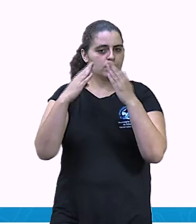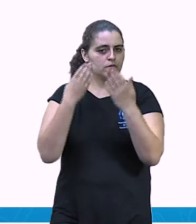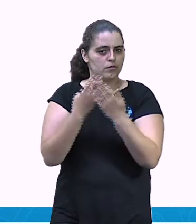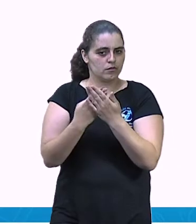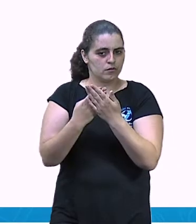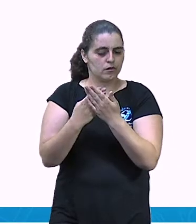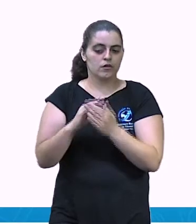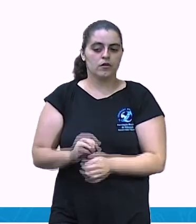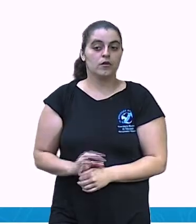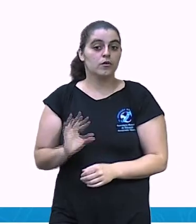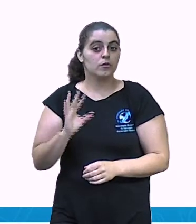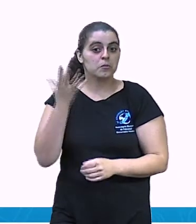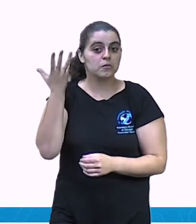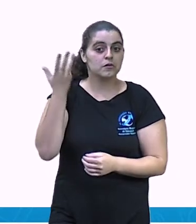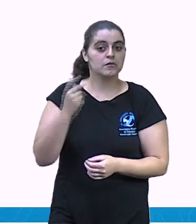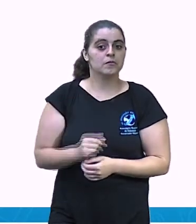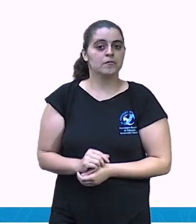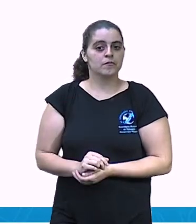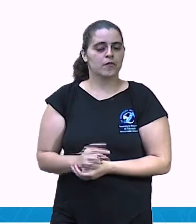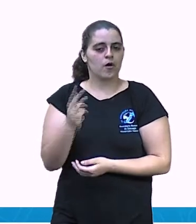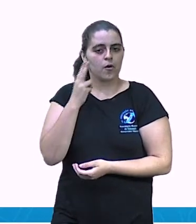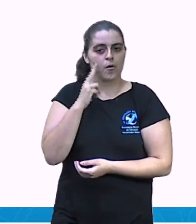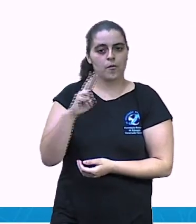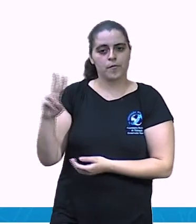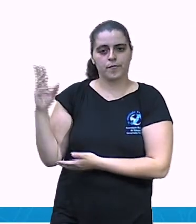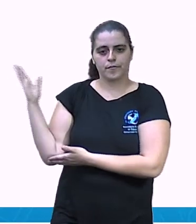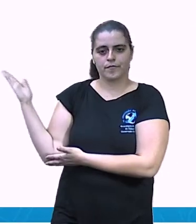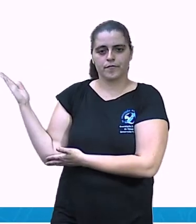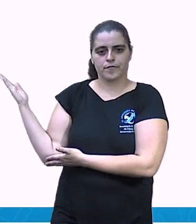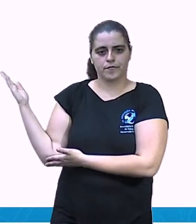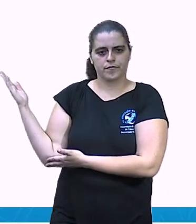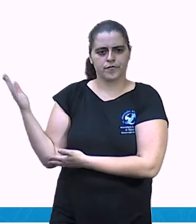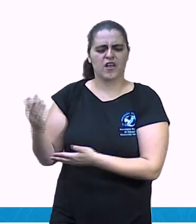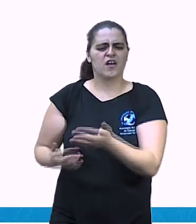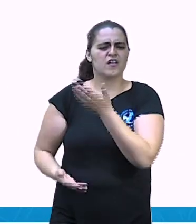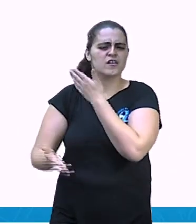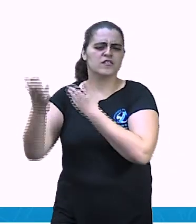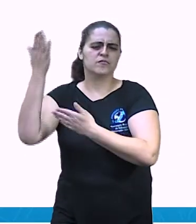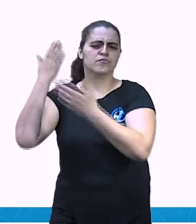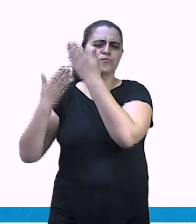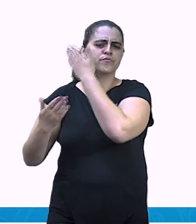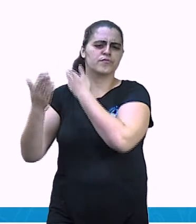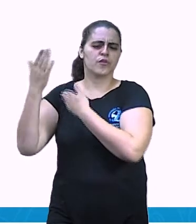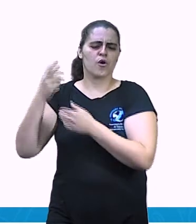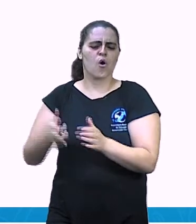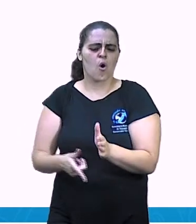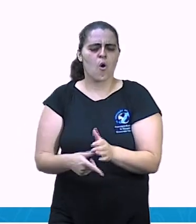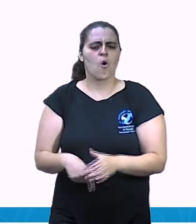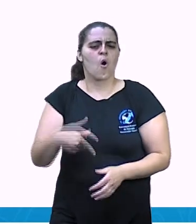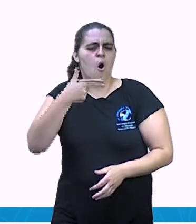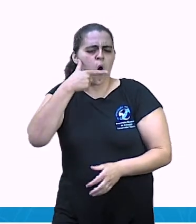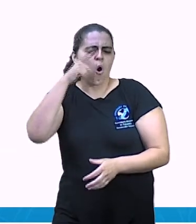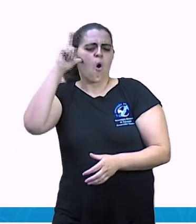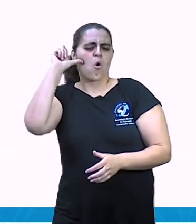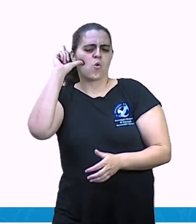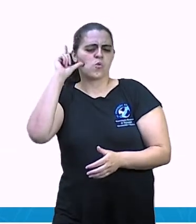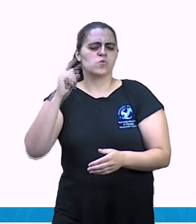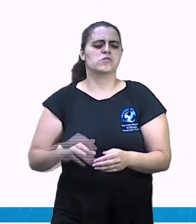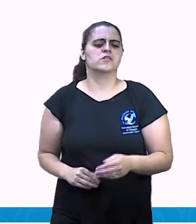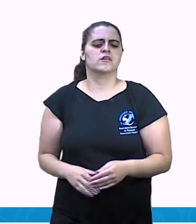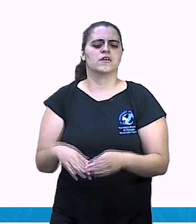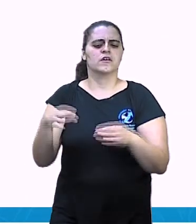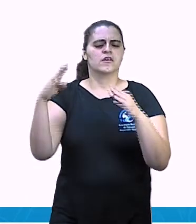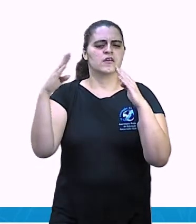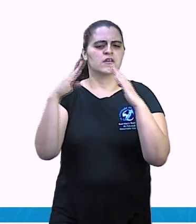ação está acontecendo. Presente. Passado. Ontem estudei em casa.